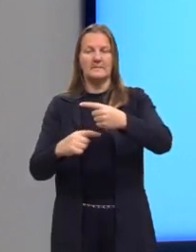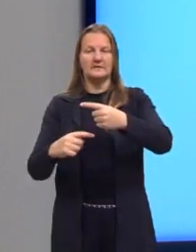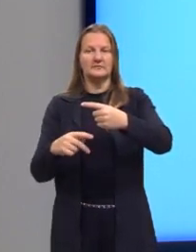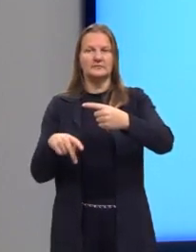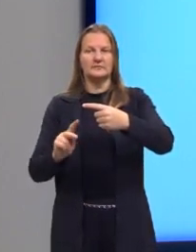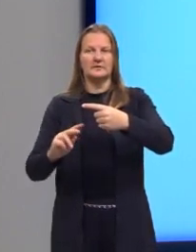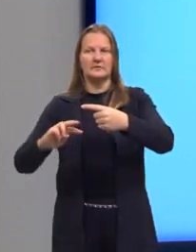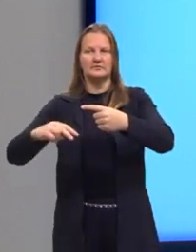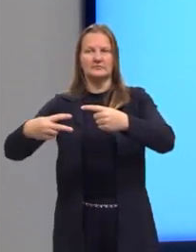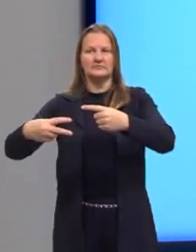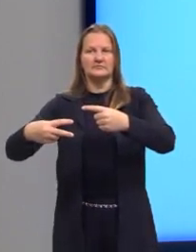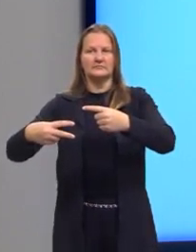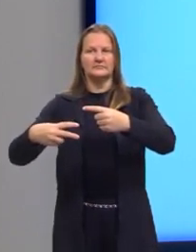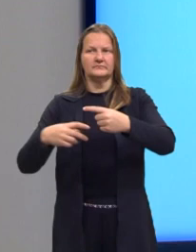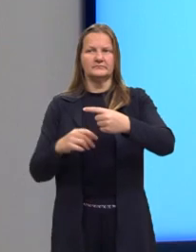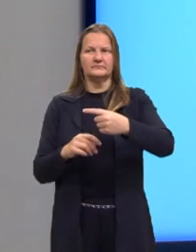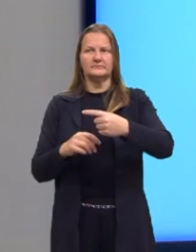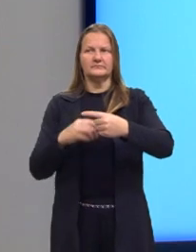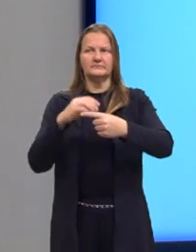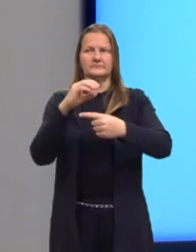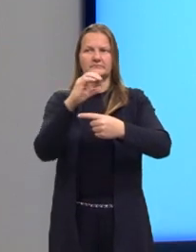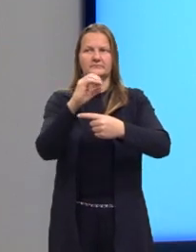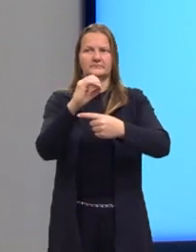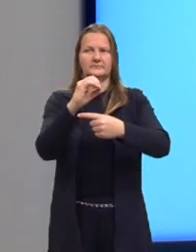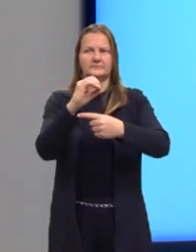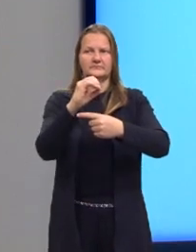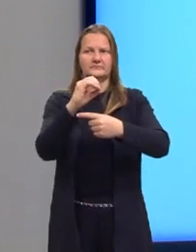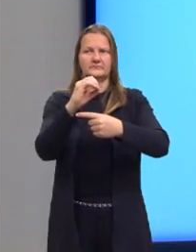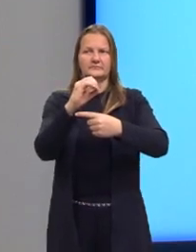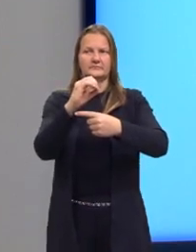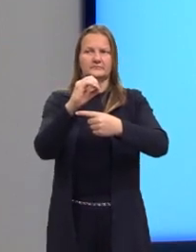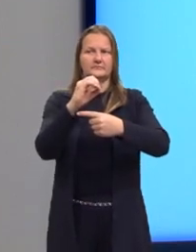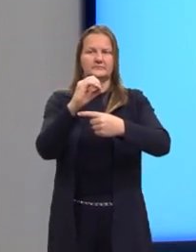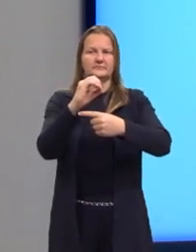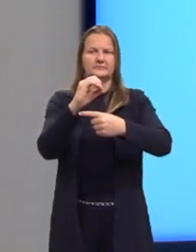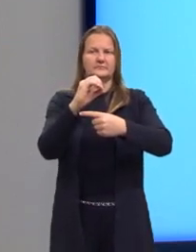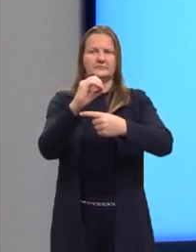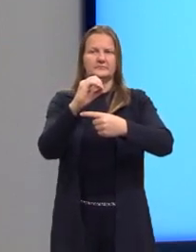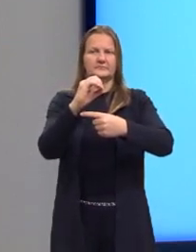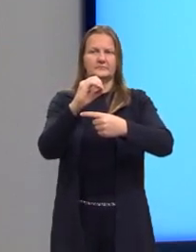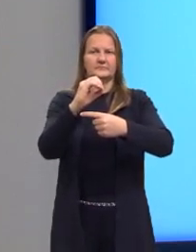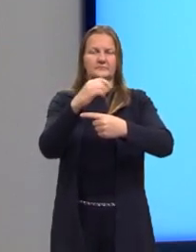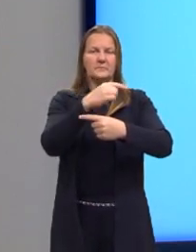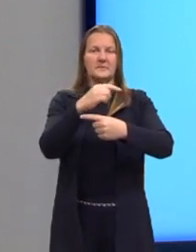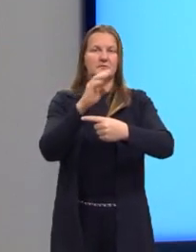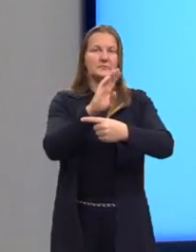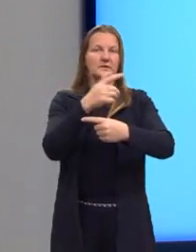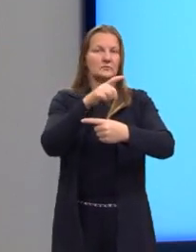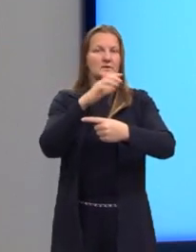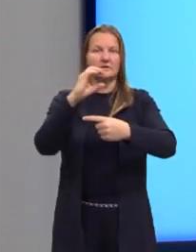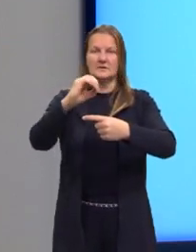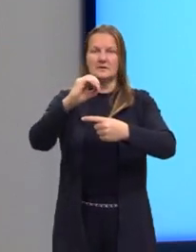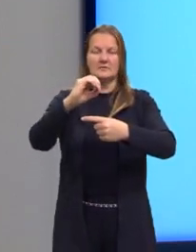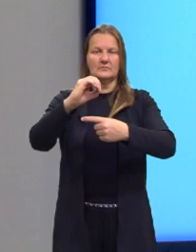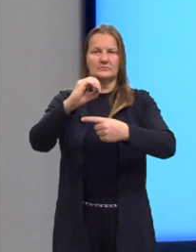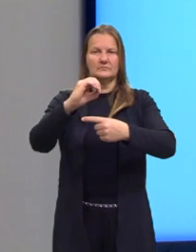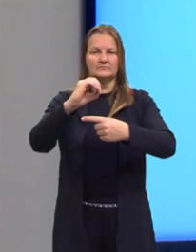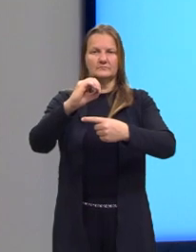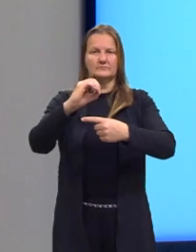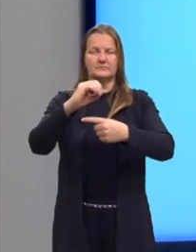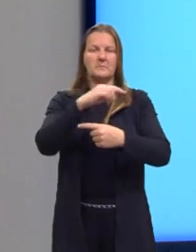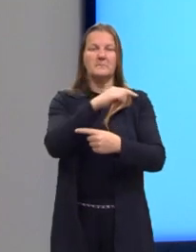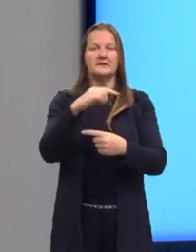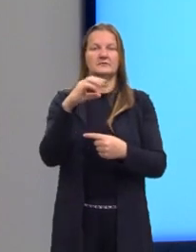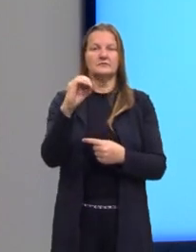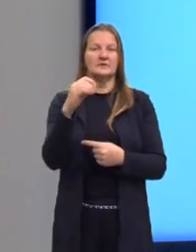Então, nós teríamos menos B ficaria zero, né? Nós não acrescentamos aqui o sinal